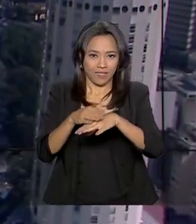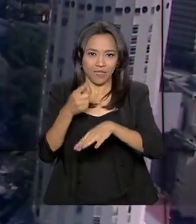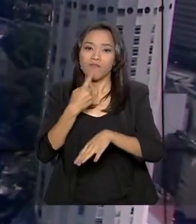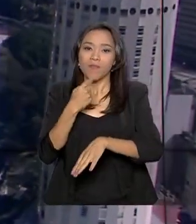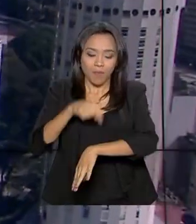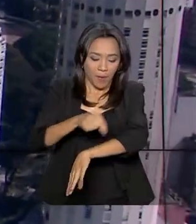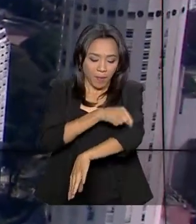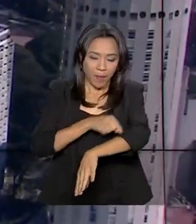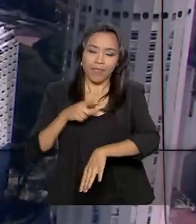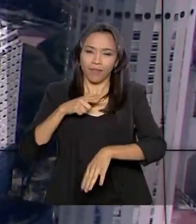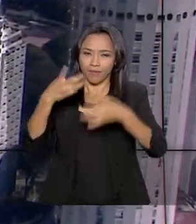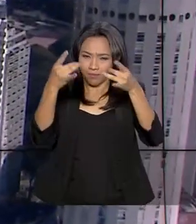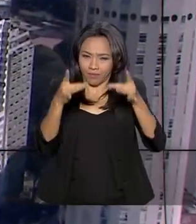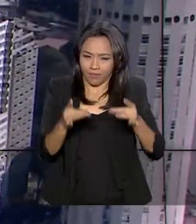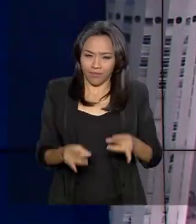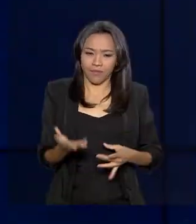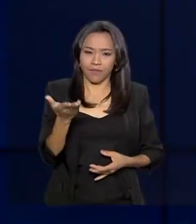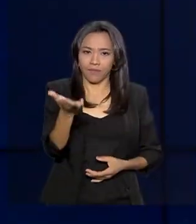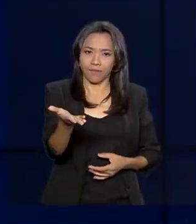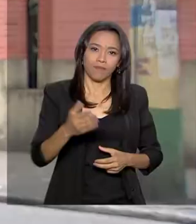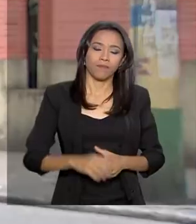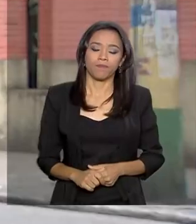tem os detalhes e as informações para a gente.